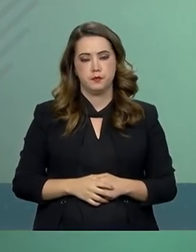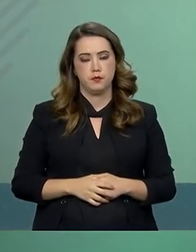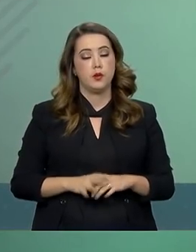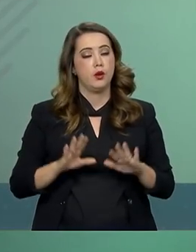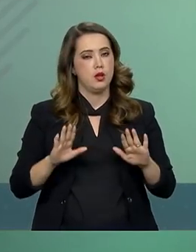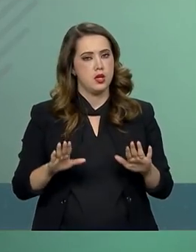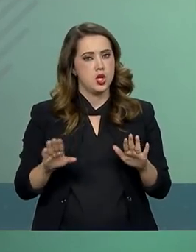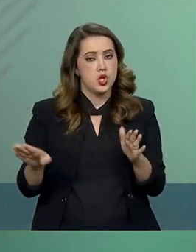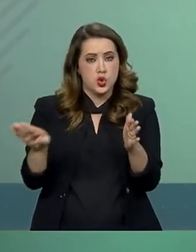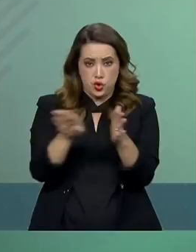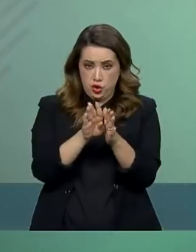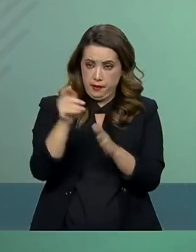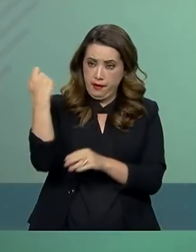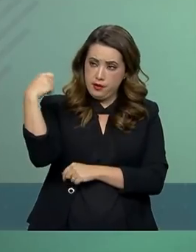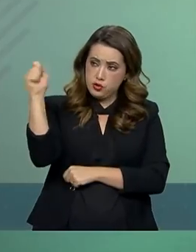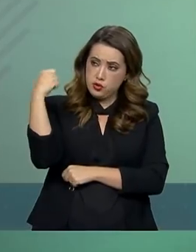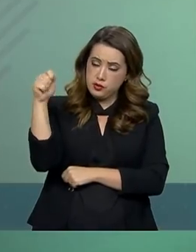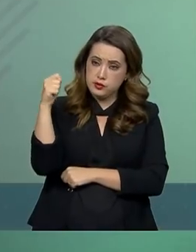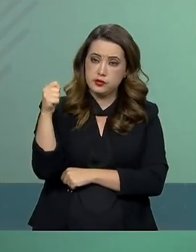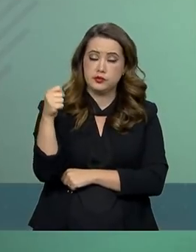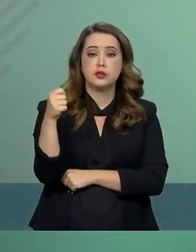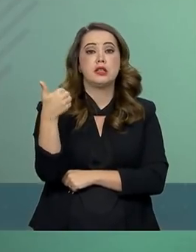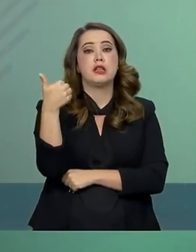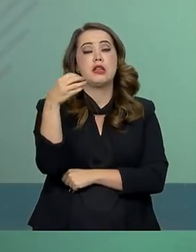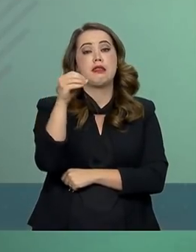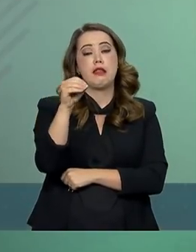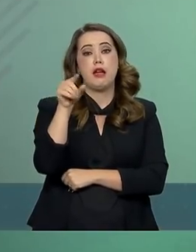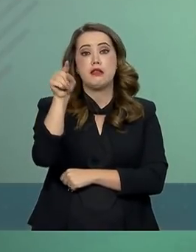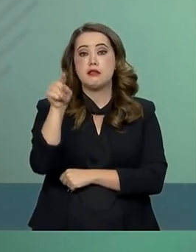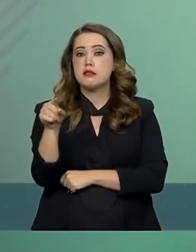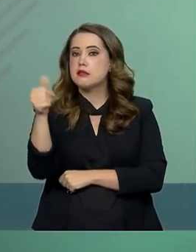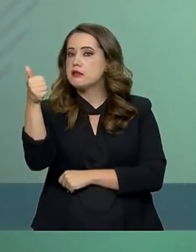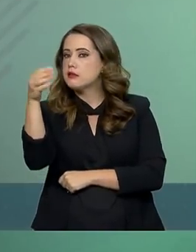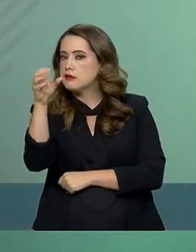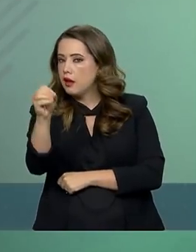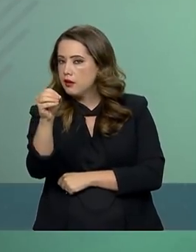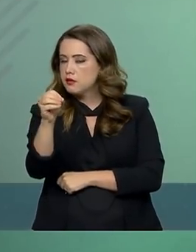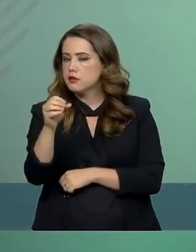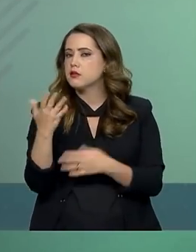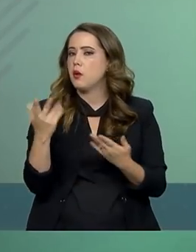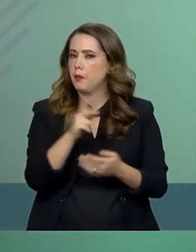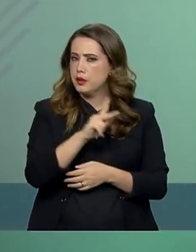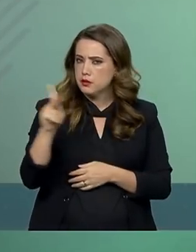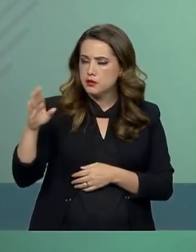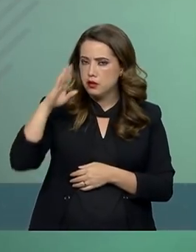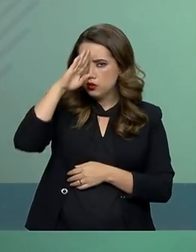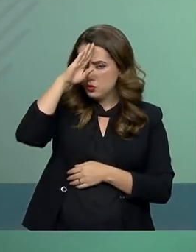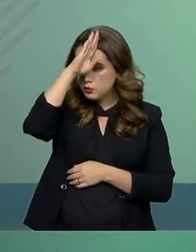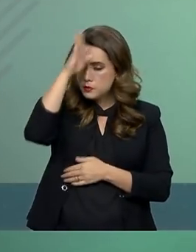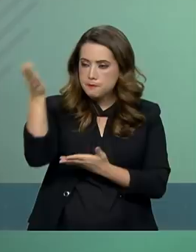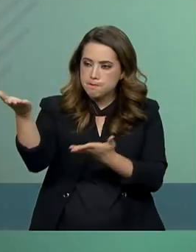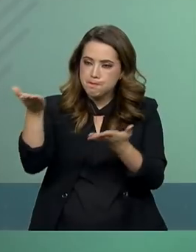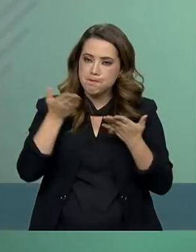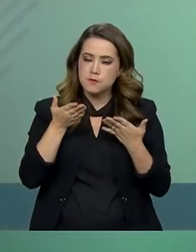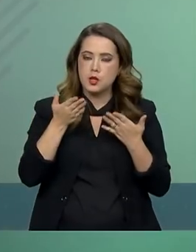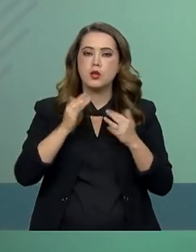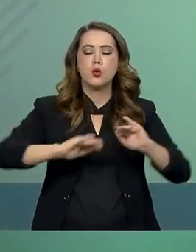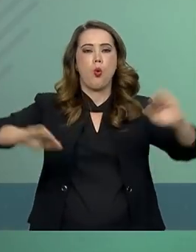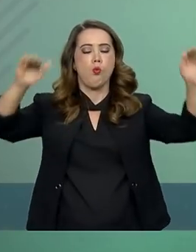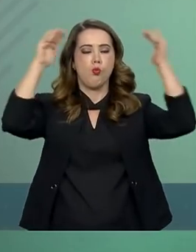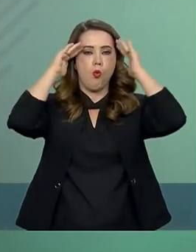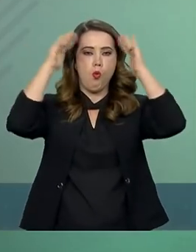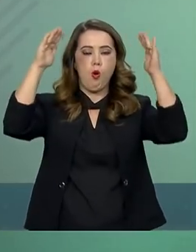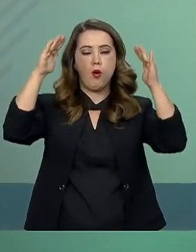Previsão de chegada a Buenos Aires às 10h10, onde o senhor presidente será recepcionado com honras